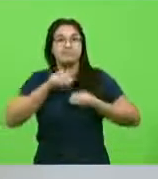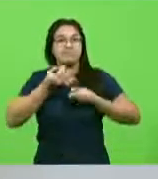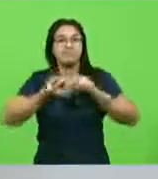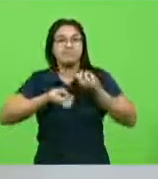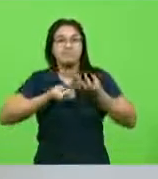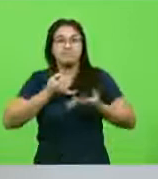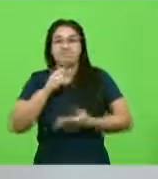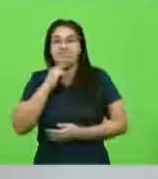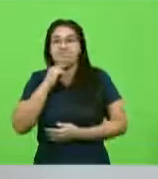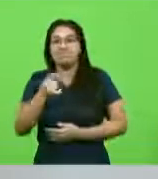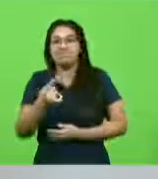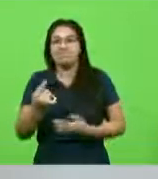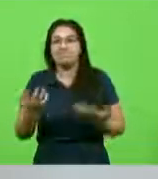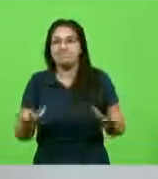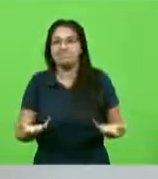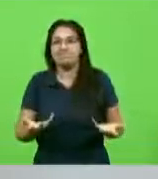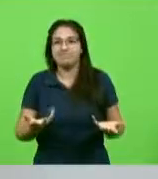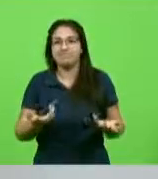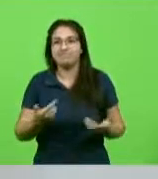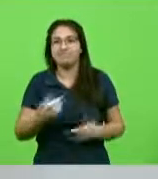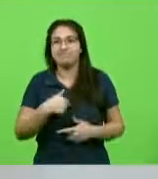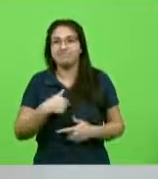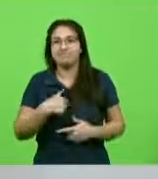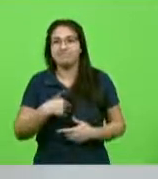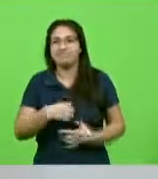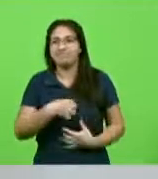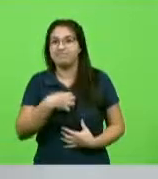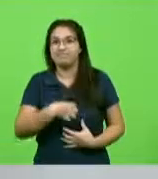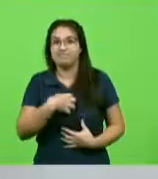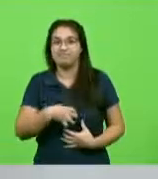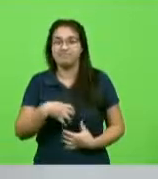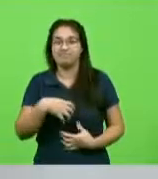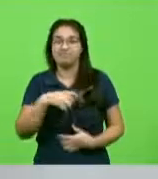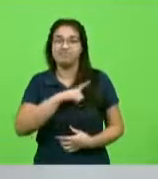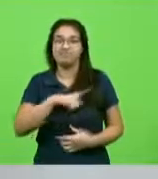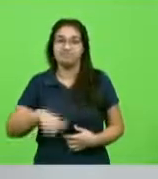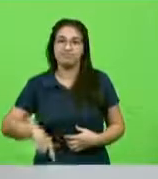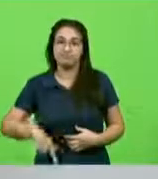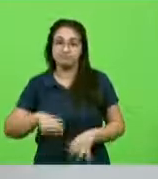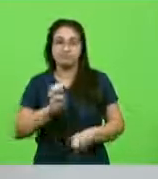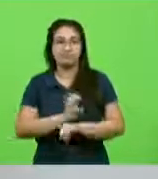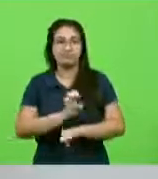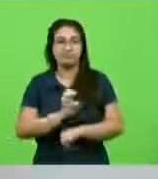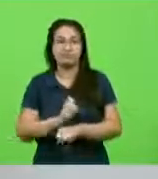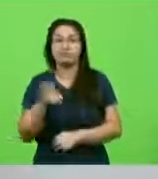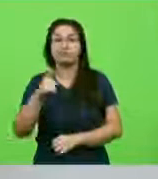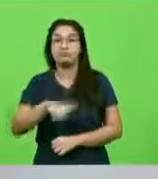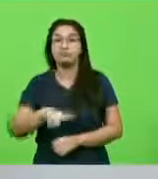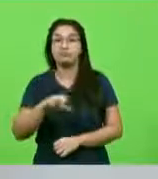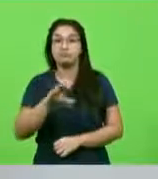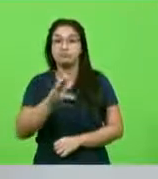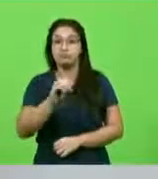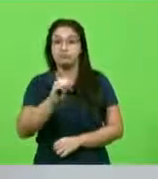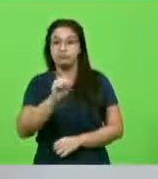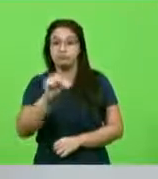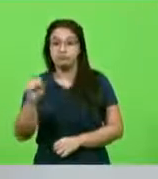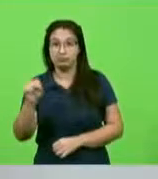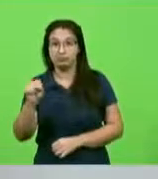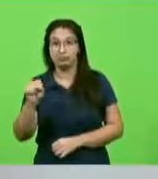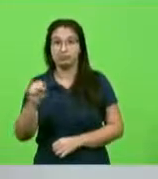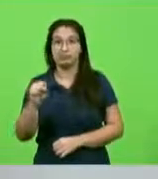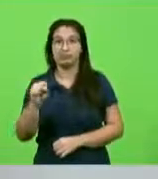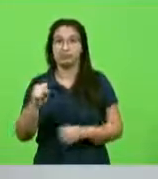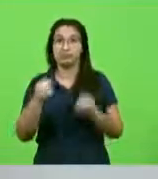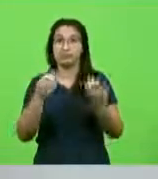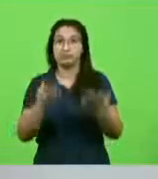descrever a minha indignação com o governo do Estado e com o COIS em se tratando da